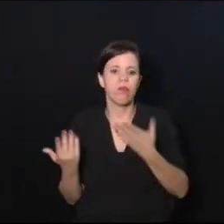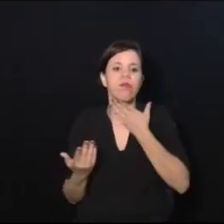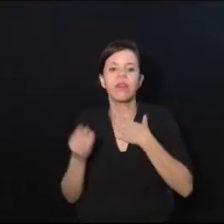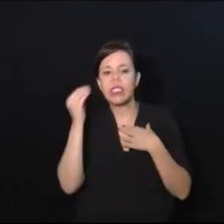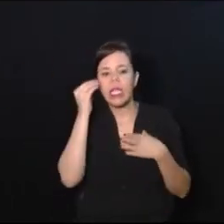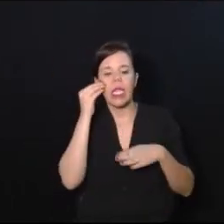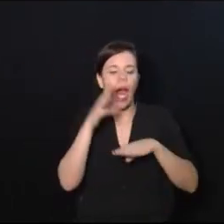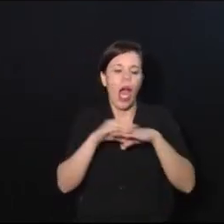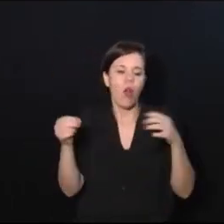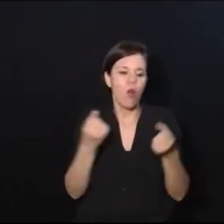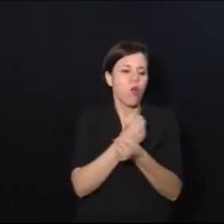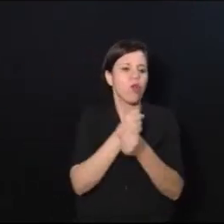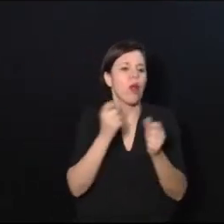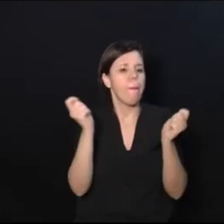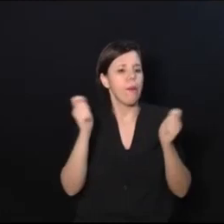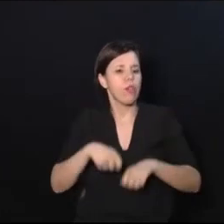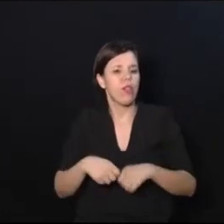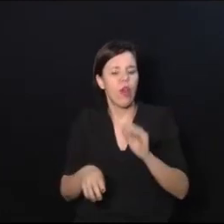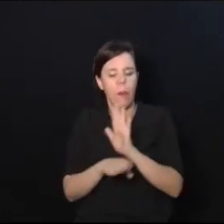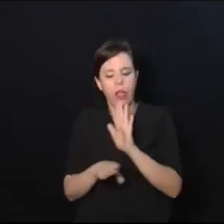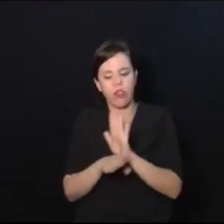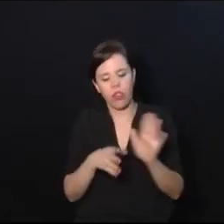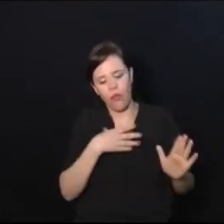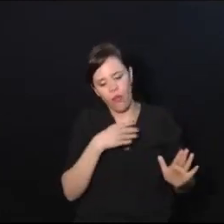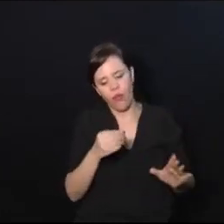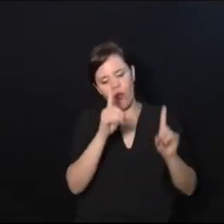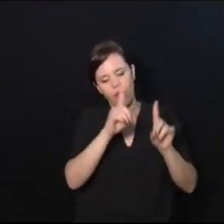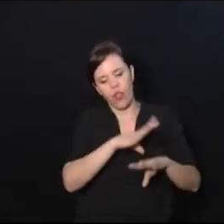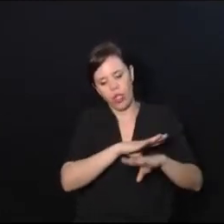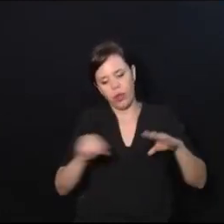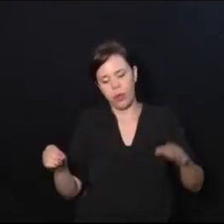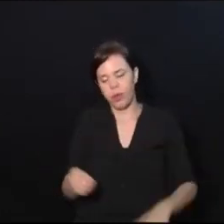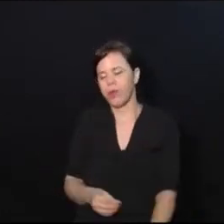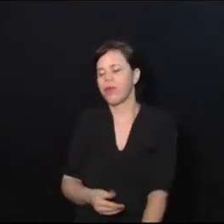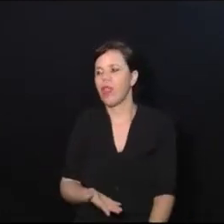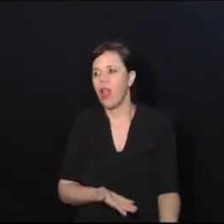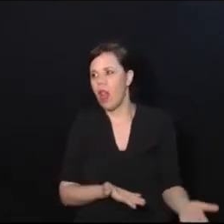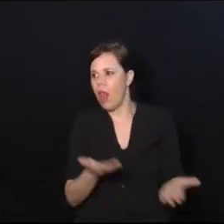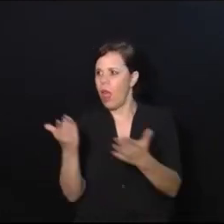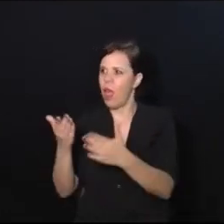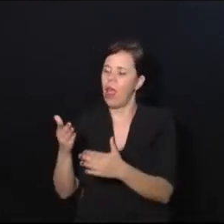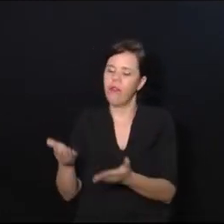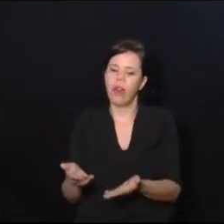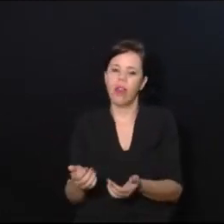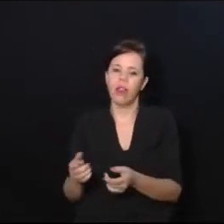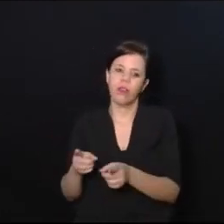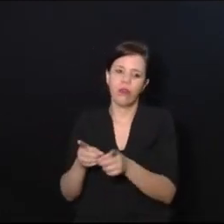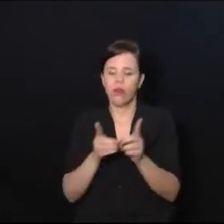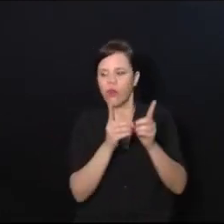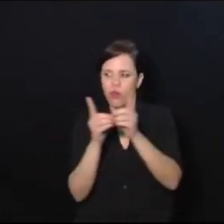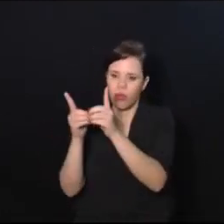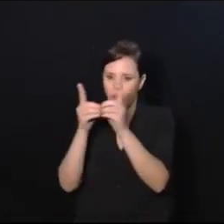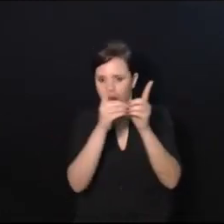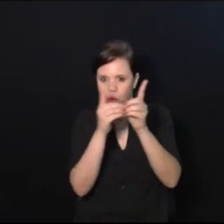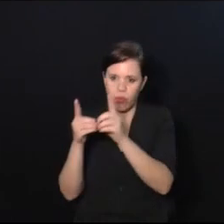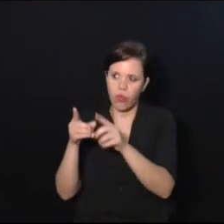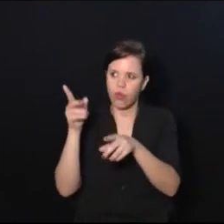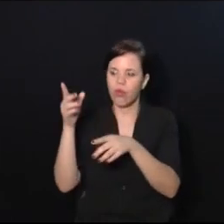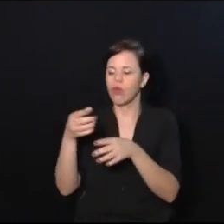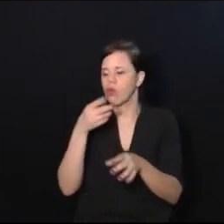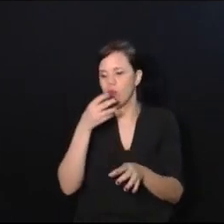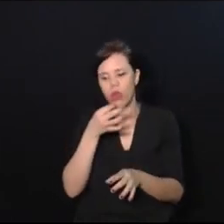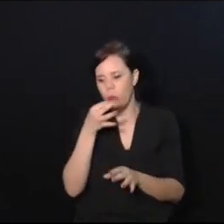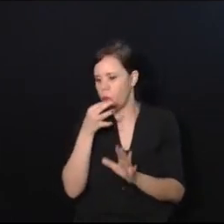outro lugar é melhor, e ele vai trocando, e a pessoa com deficiência fica sendo carregada para baixo e para cima, igual um fantoche sem opinião